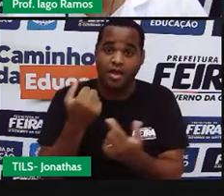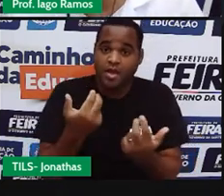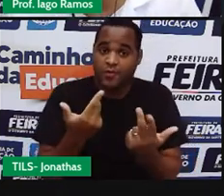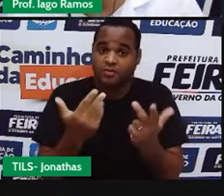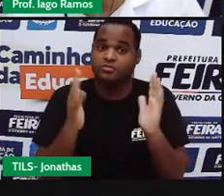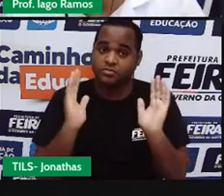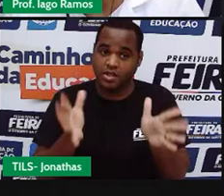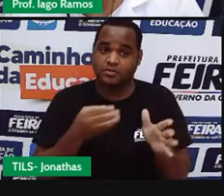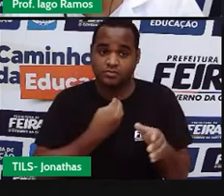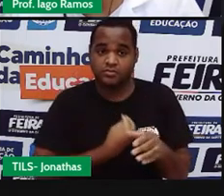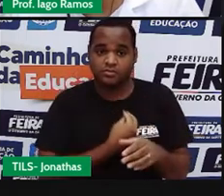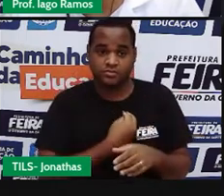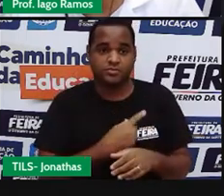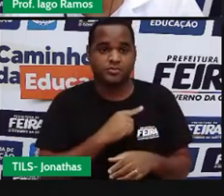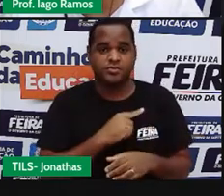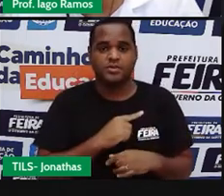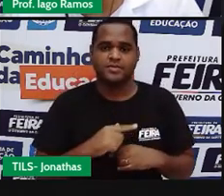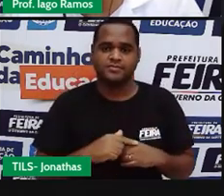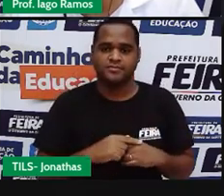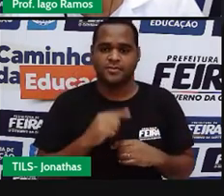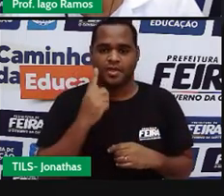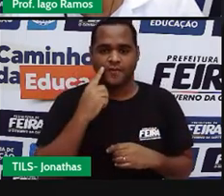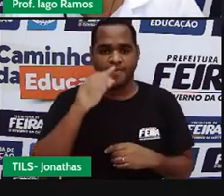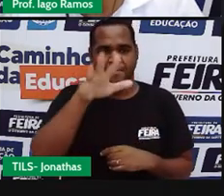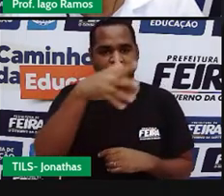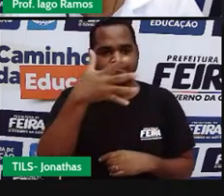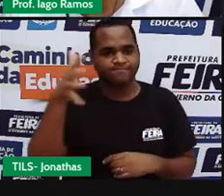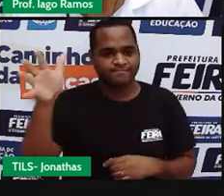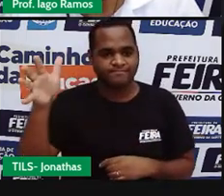que já está instalada. Eu vou colocar aqui uma malha.